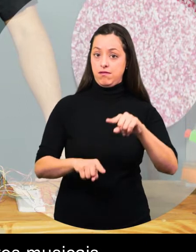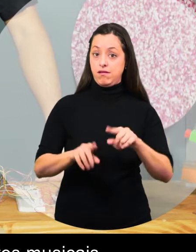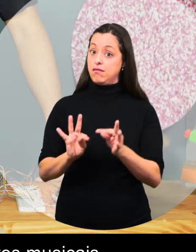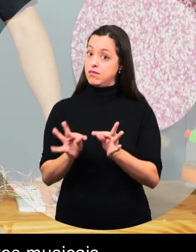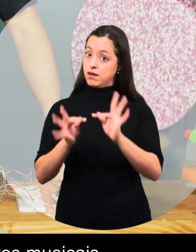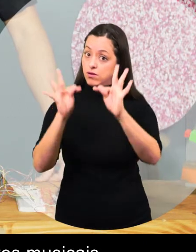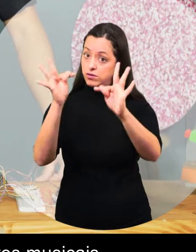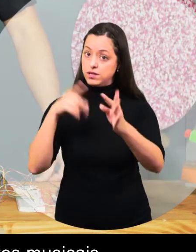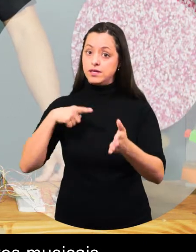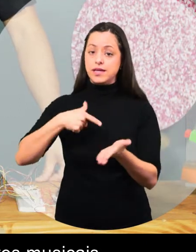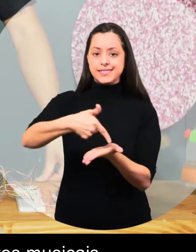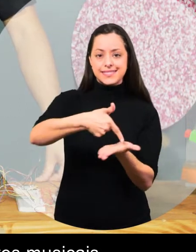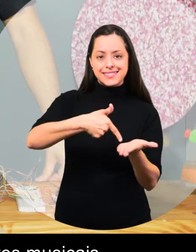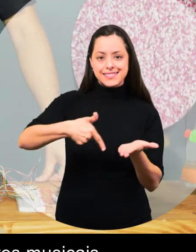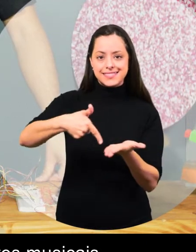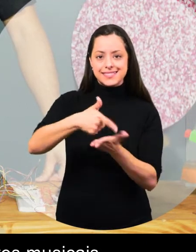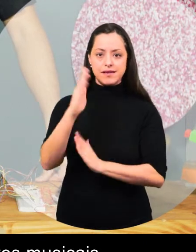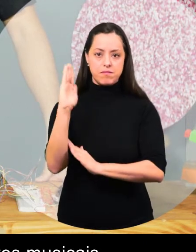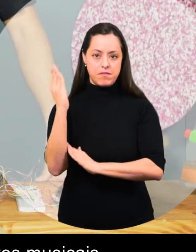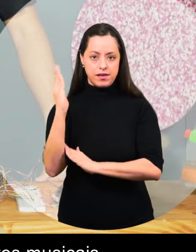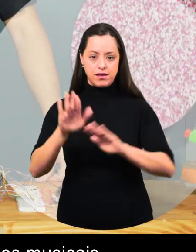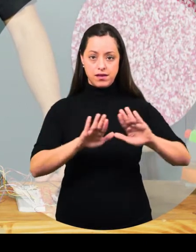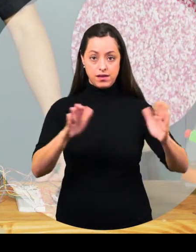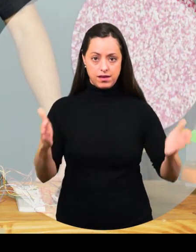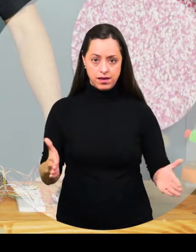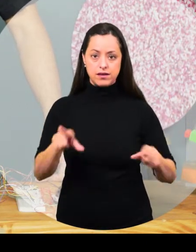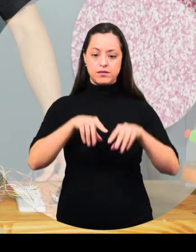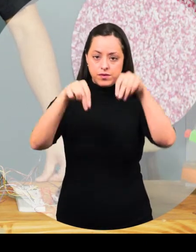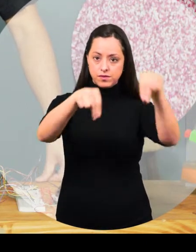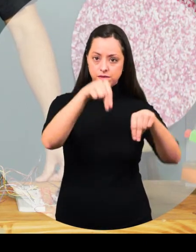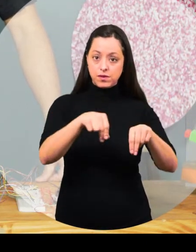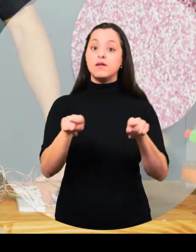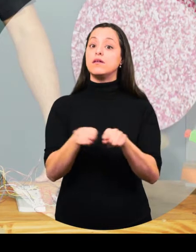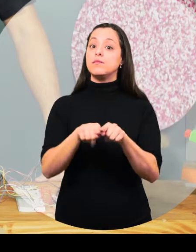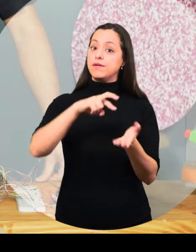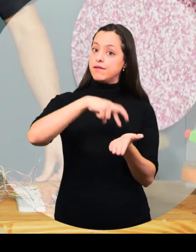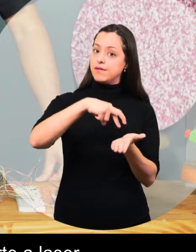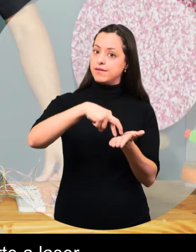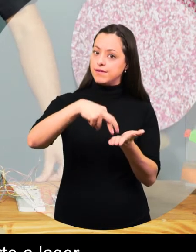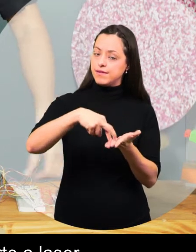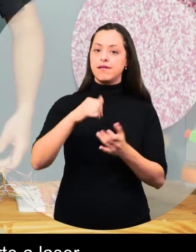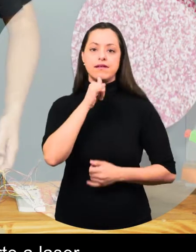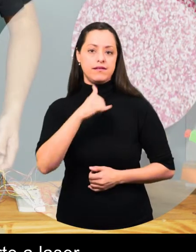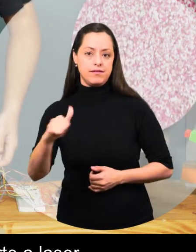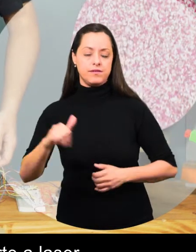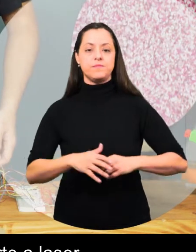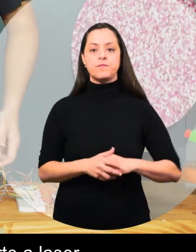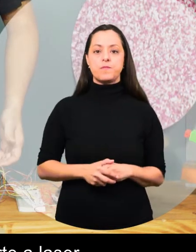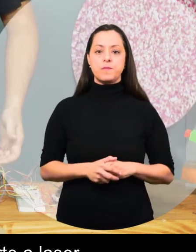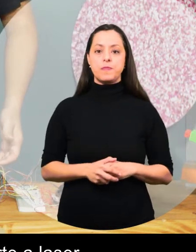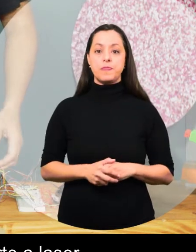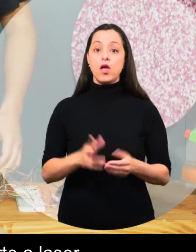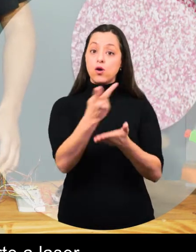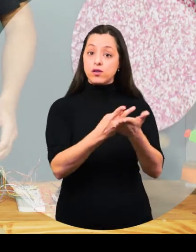corte a laser, para o corte da caixa e dos instrumentos musicais, e o Arduino, para a parte eletrônica. Os desenhos compatíveis com